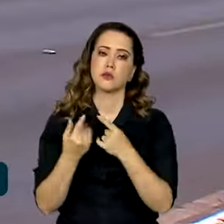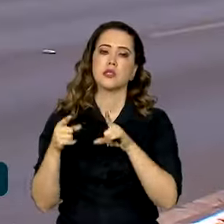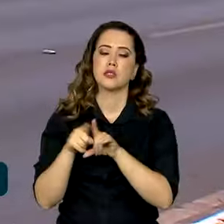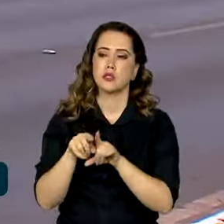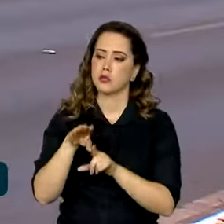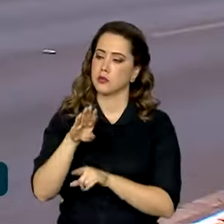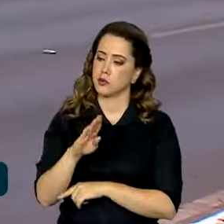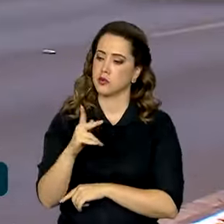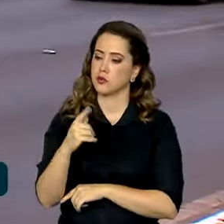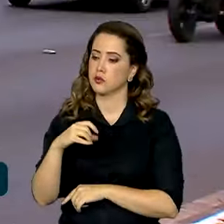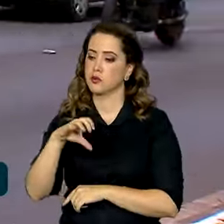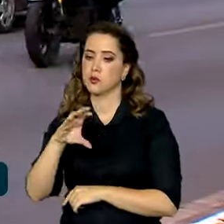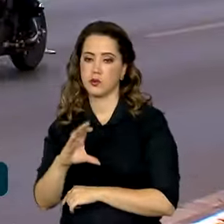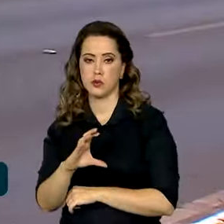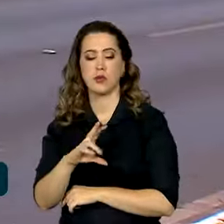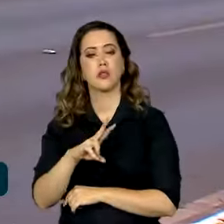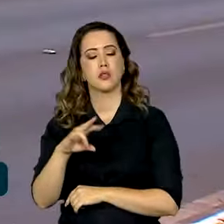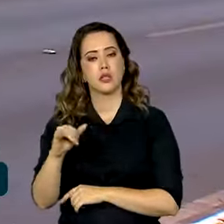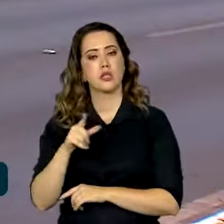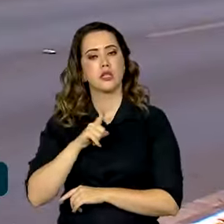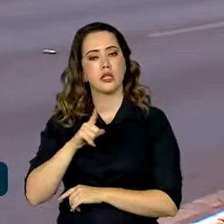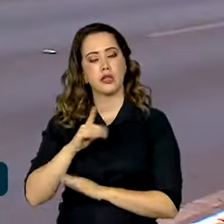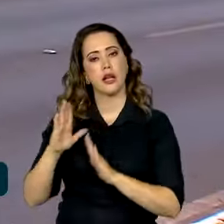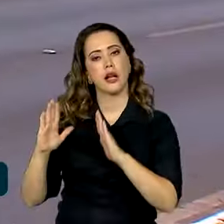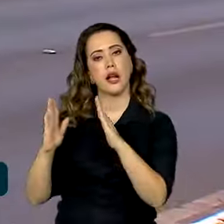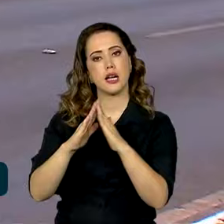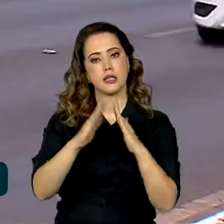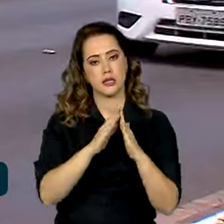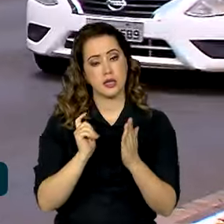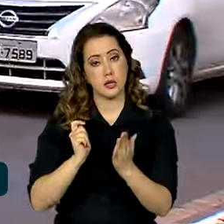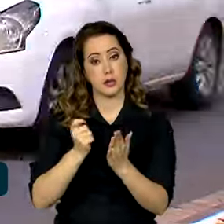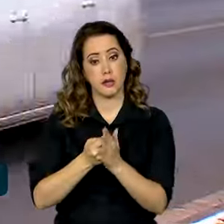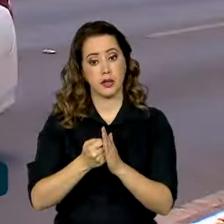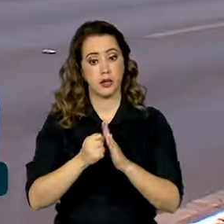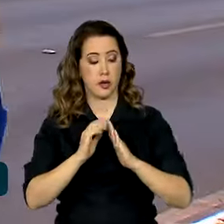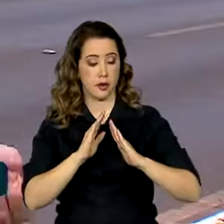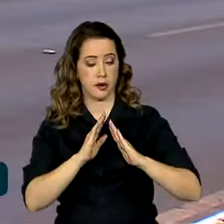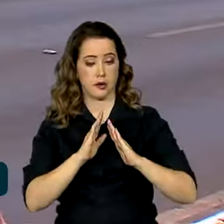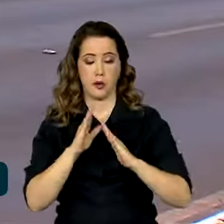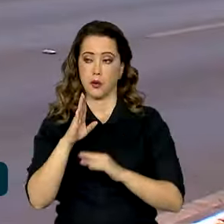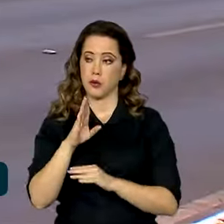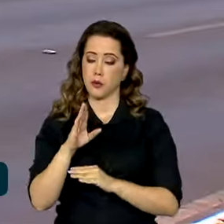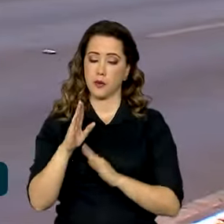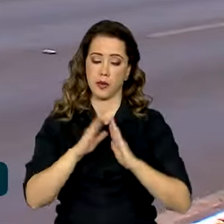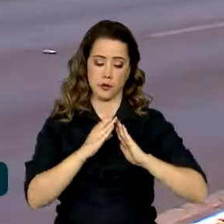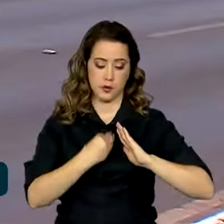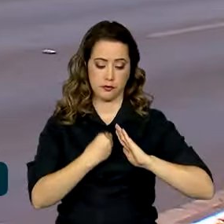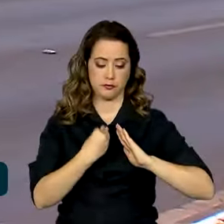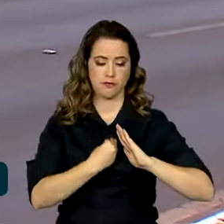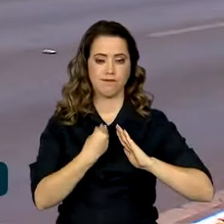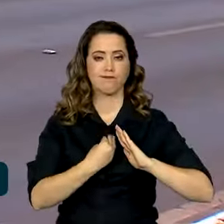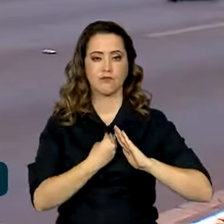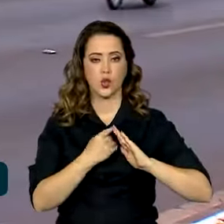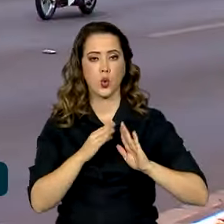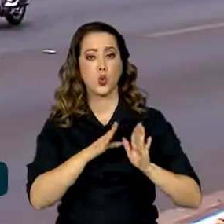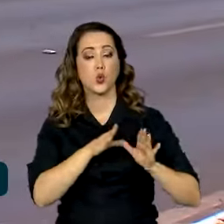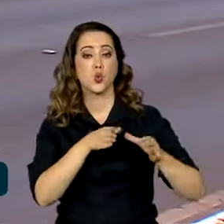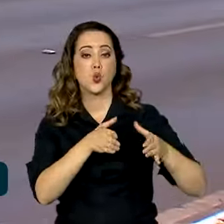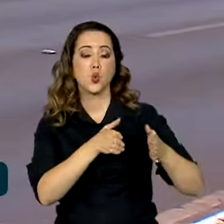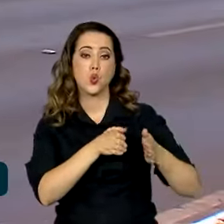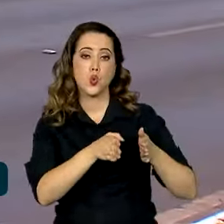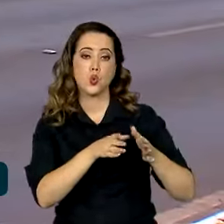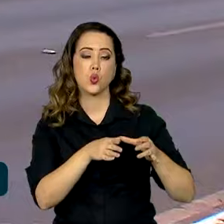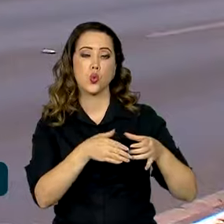benefício de prestação continuada que têm imóveis financiados pelo programa Minha Casa Minha Vida, na faixa 1,